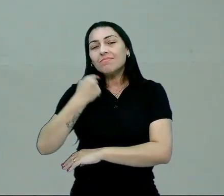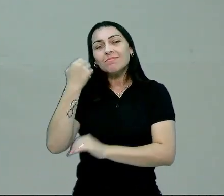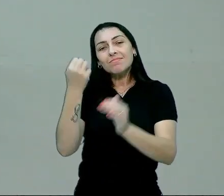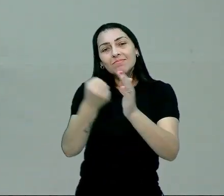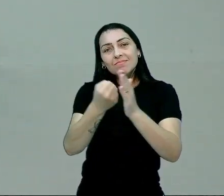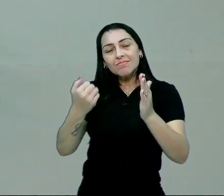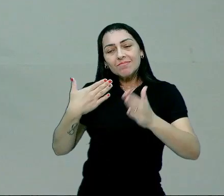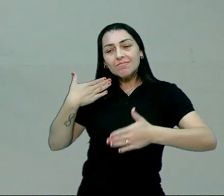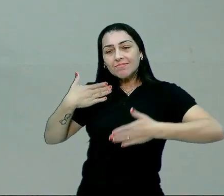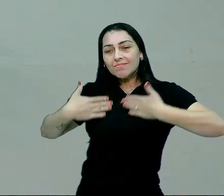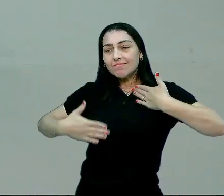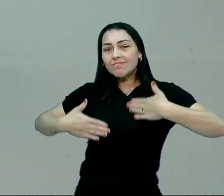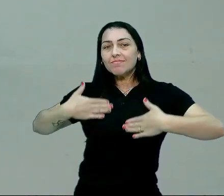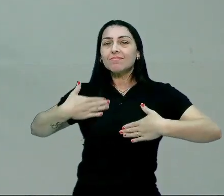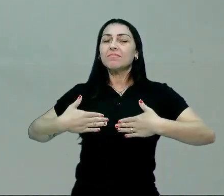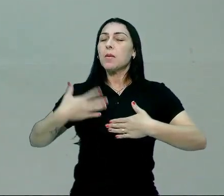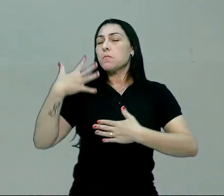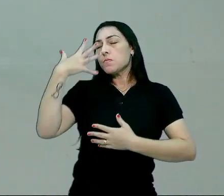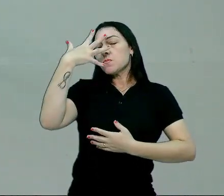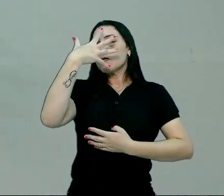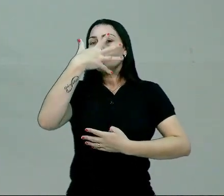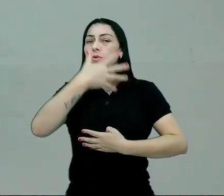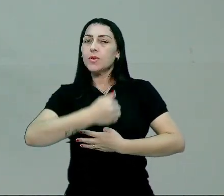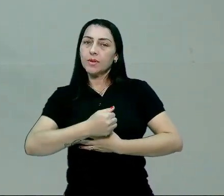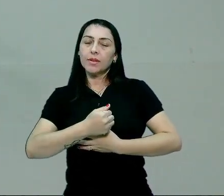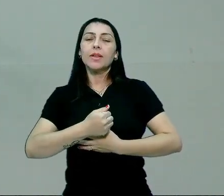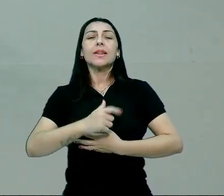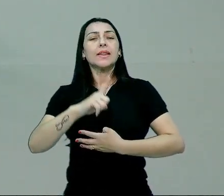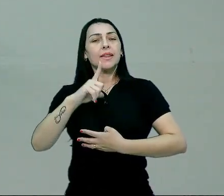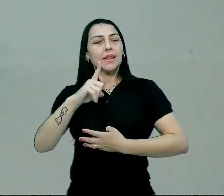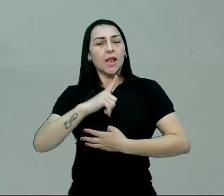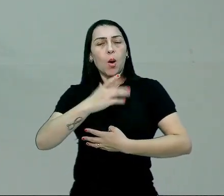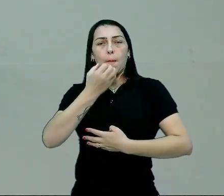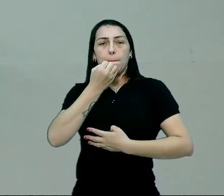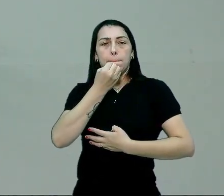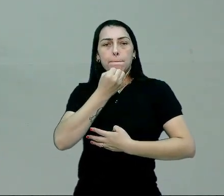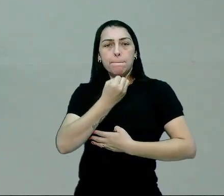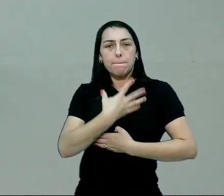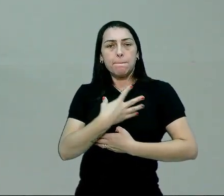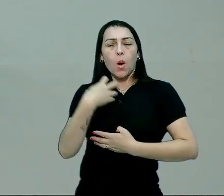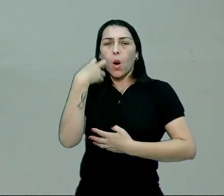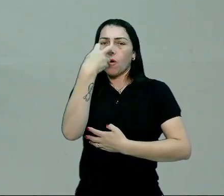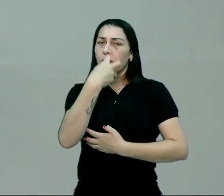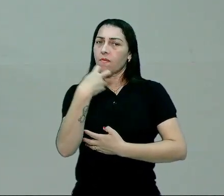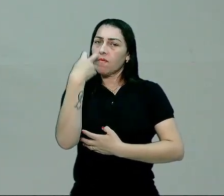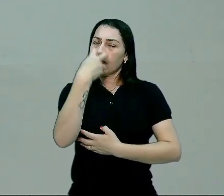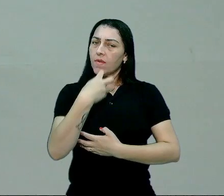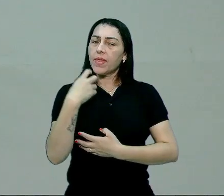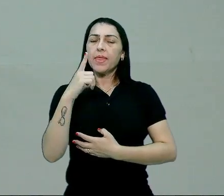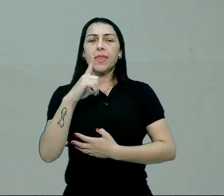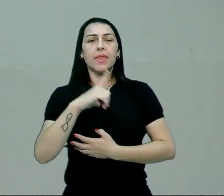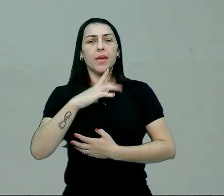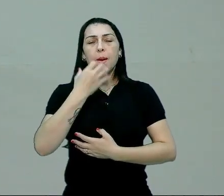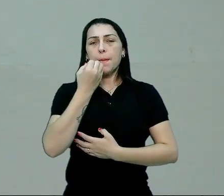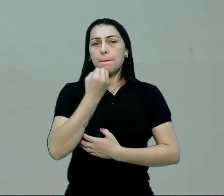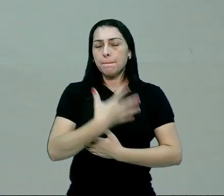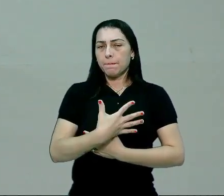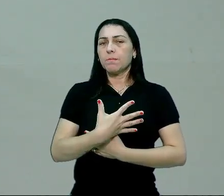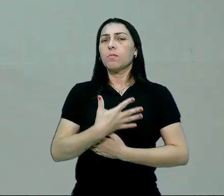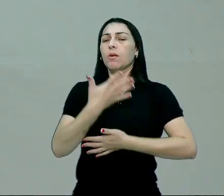características físicas, é bonito, é bonita, tem uma boa dicção, tem uma boa